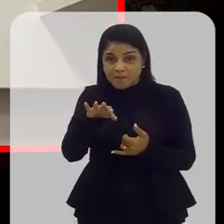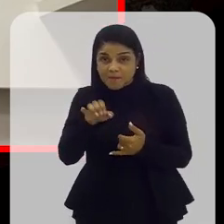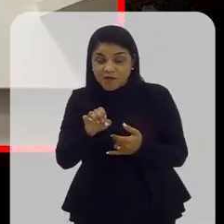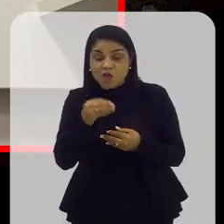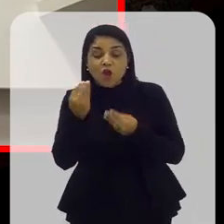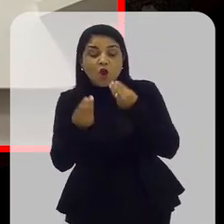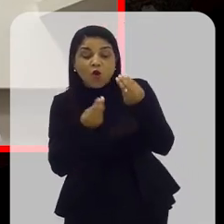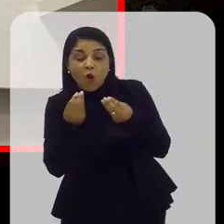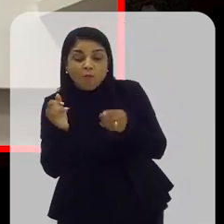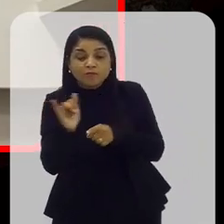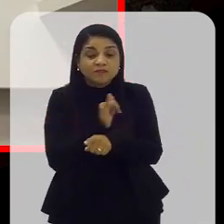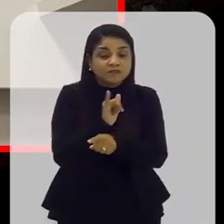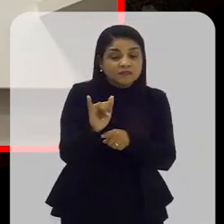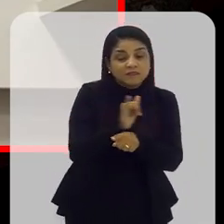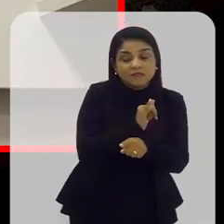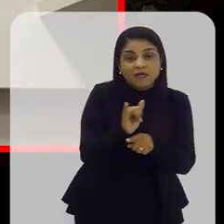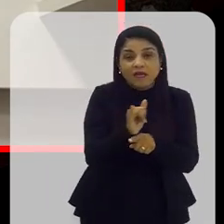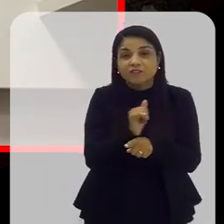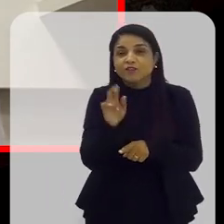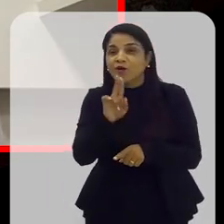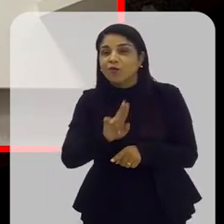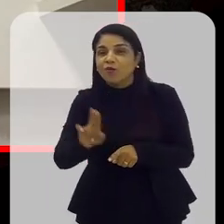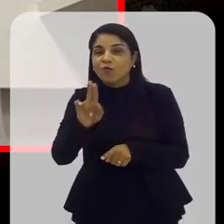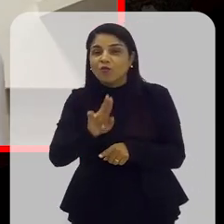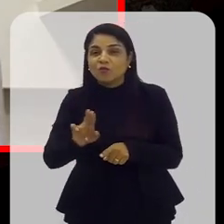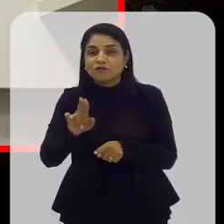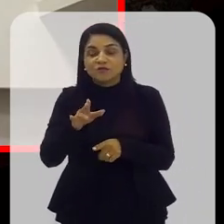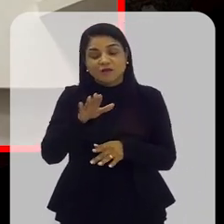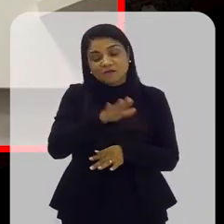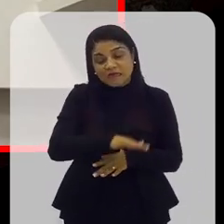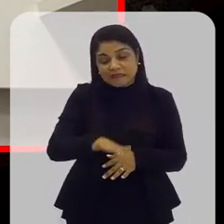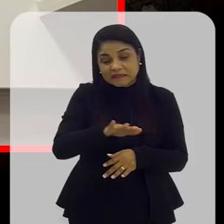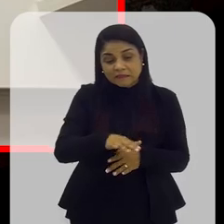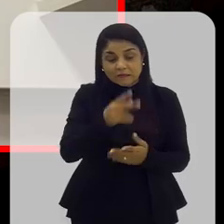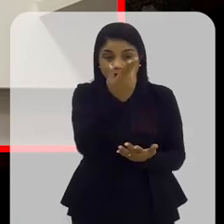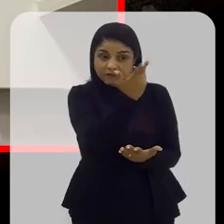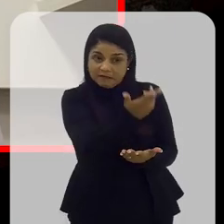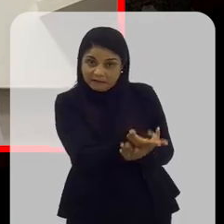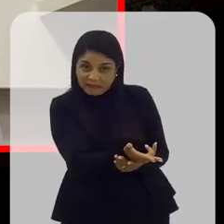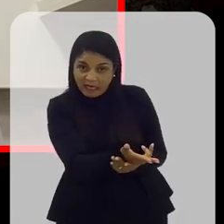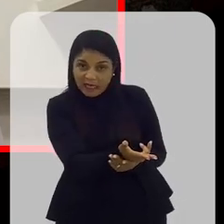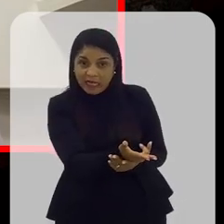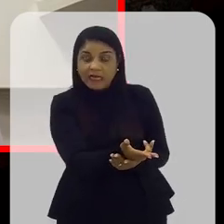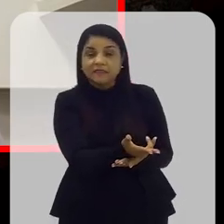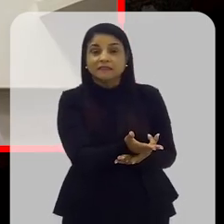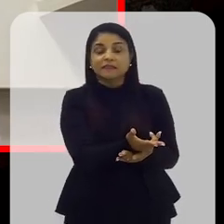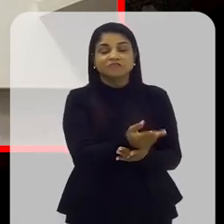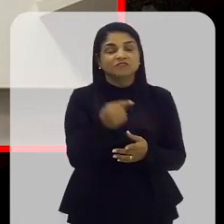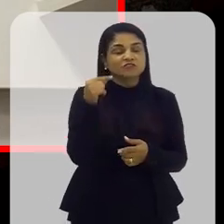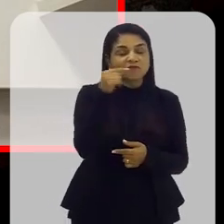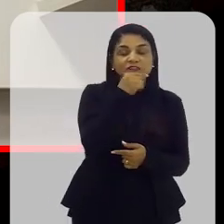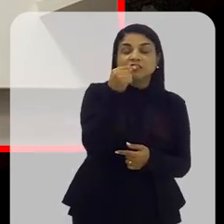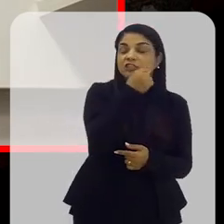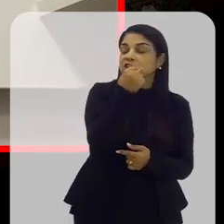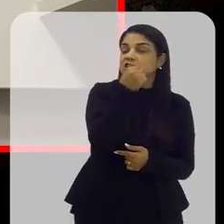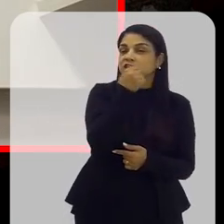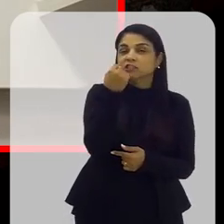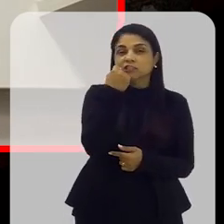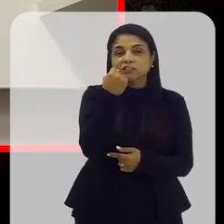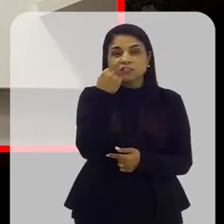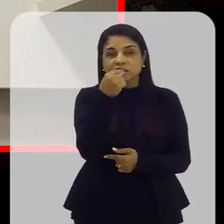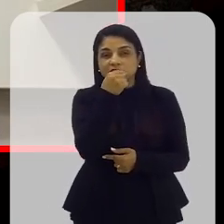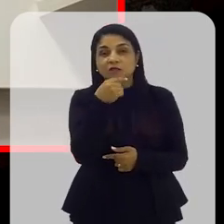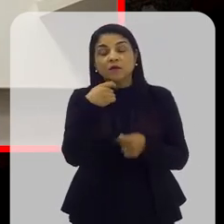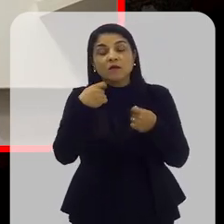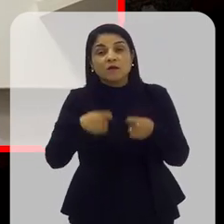que a gente vai fazer como a gente consegue fazer. Às vezes a gente só consegue fazer com a criança deitada e ali escovar da melhor maneira